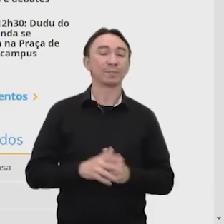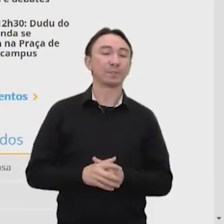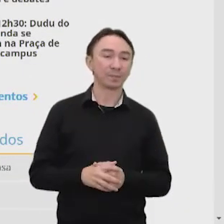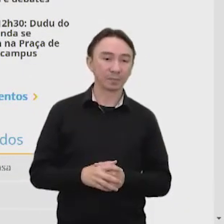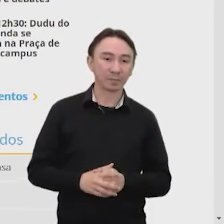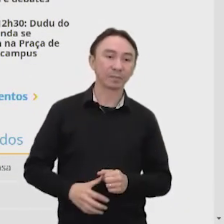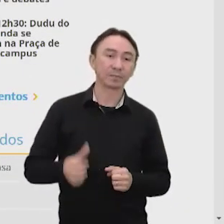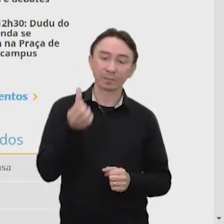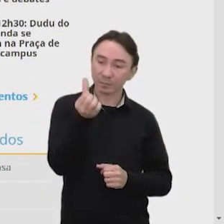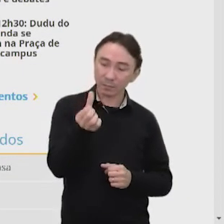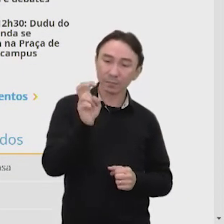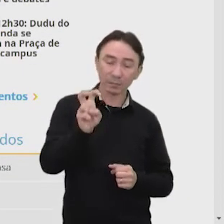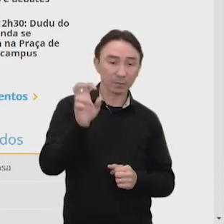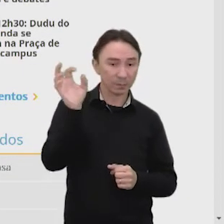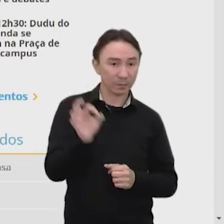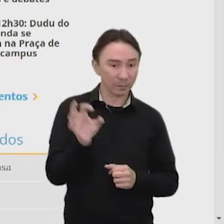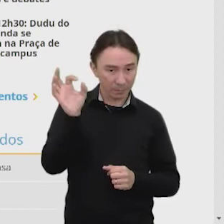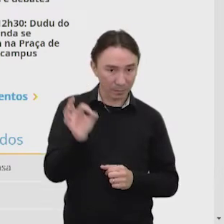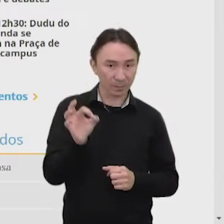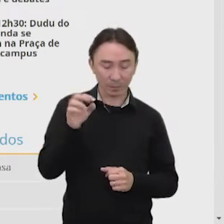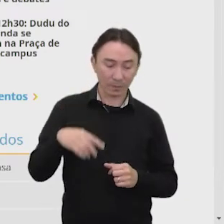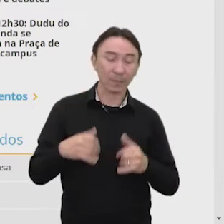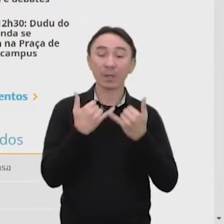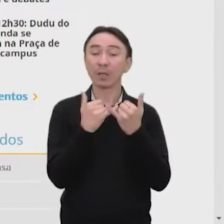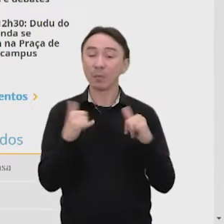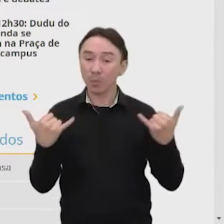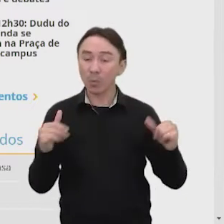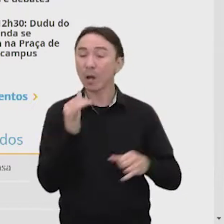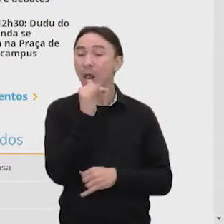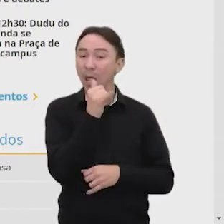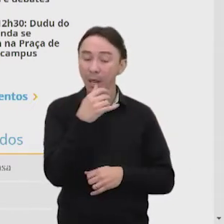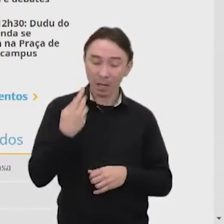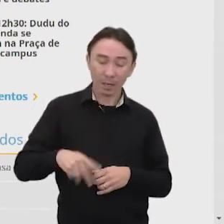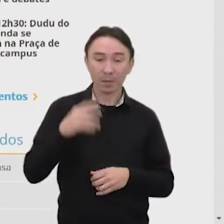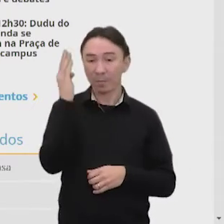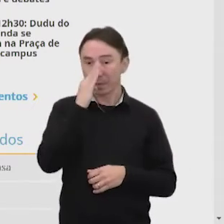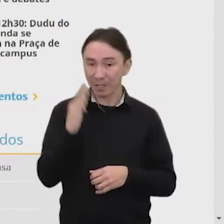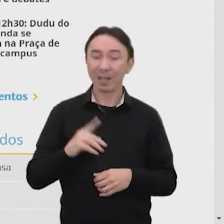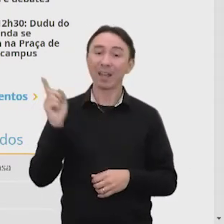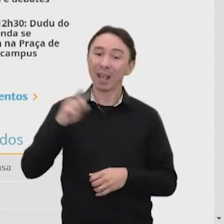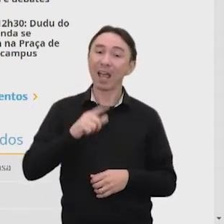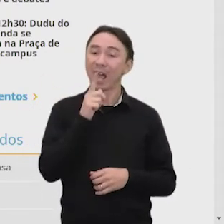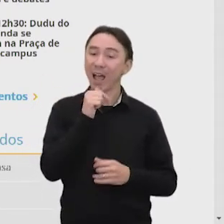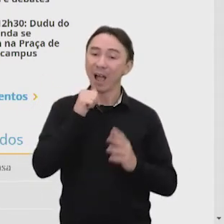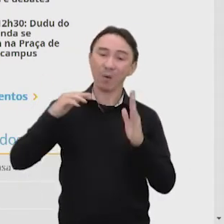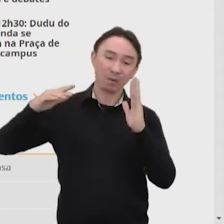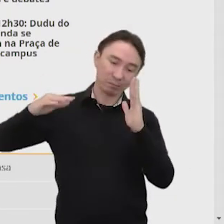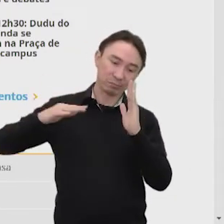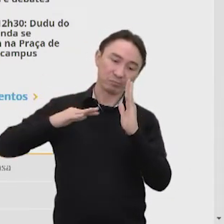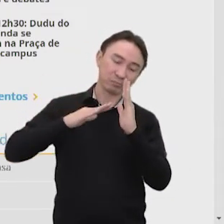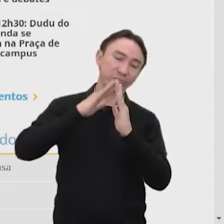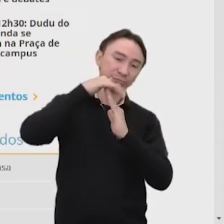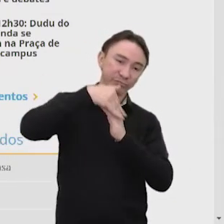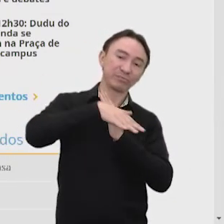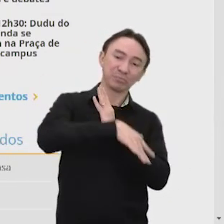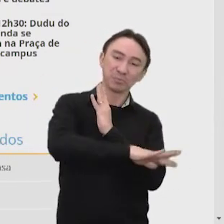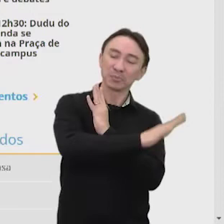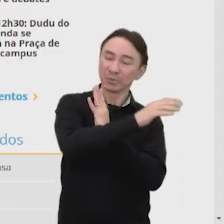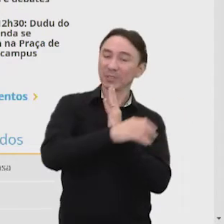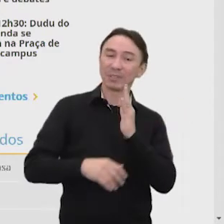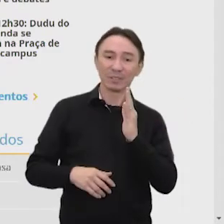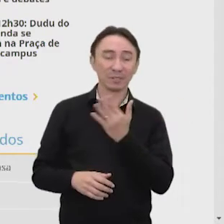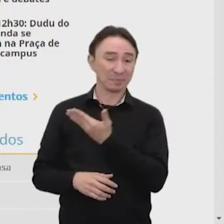65% da energia elétrica gerada no Brasil provém das usinas hidrelétricas aí, movidas, né,